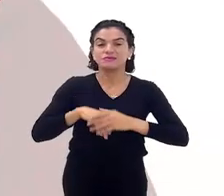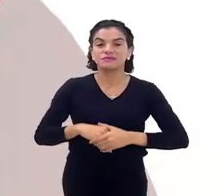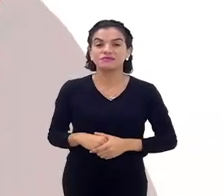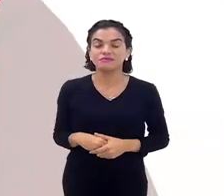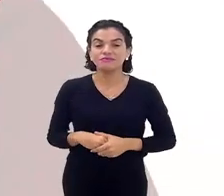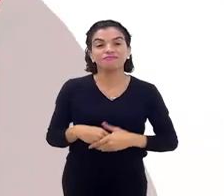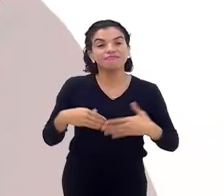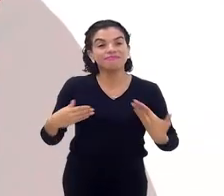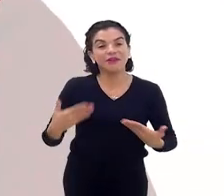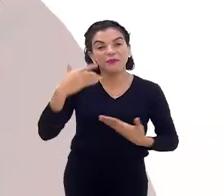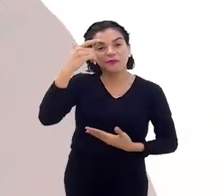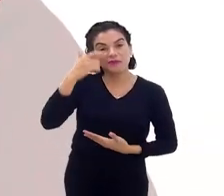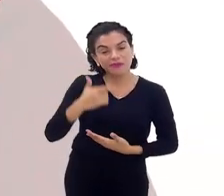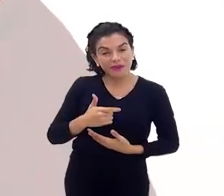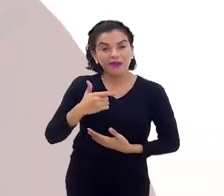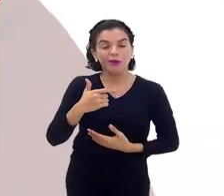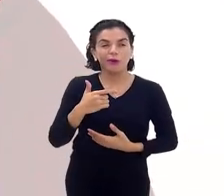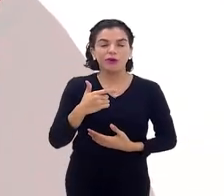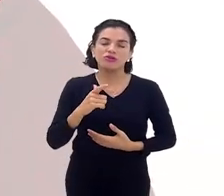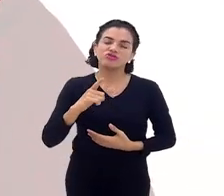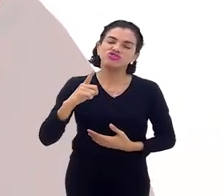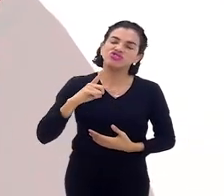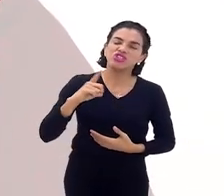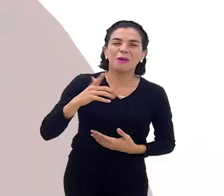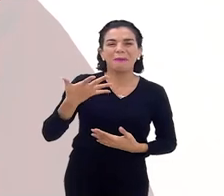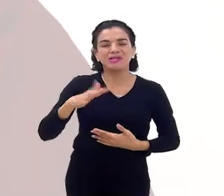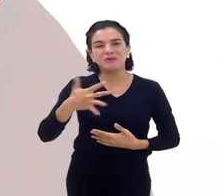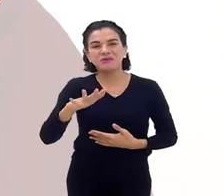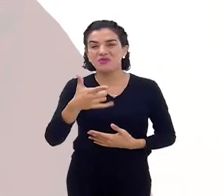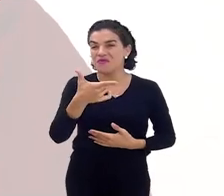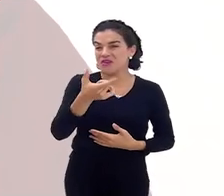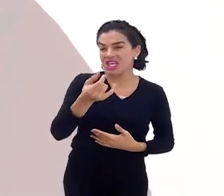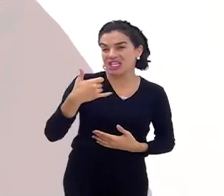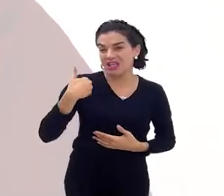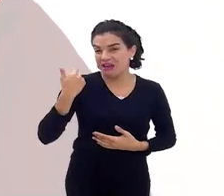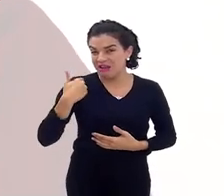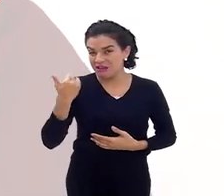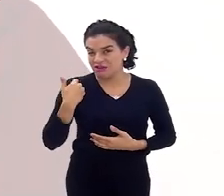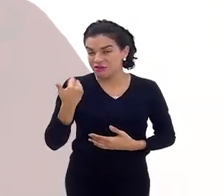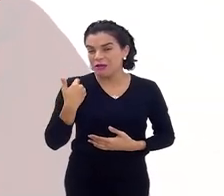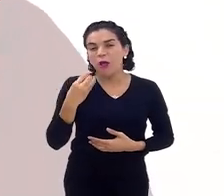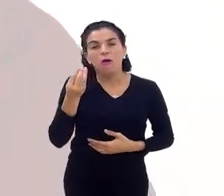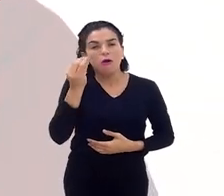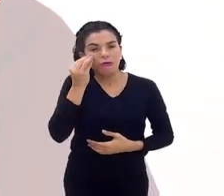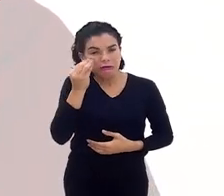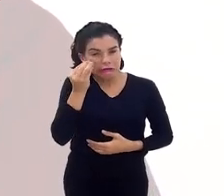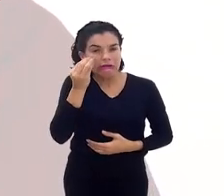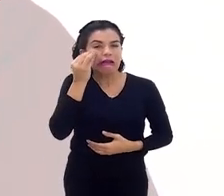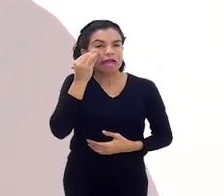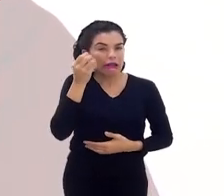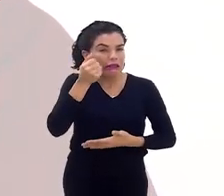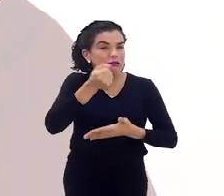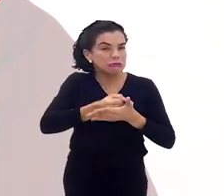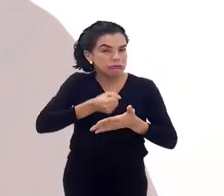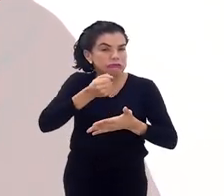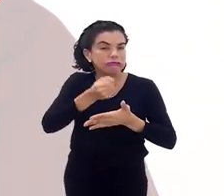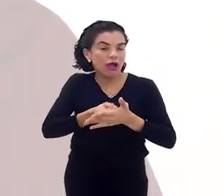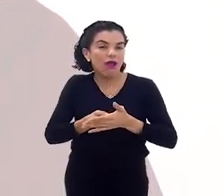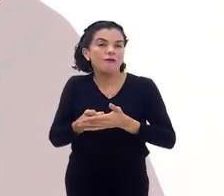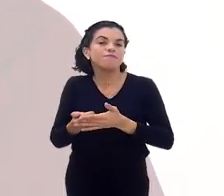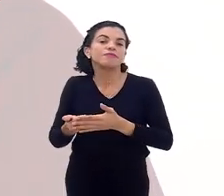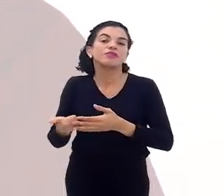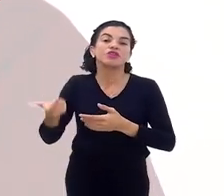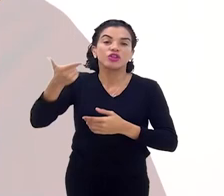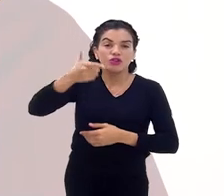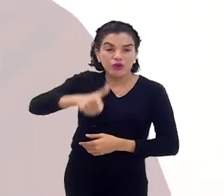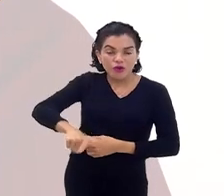Então, eu... Quando eu tinha... Eu acho que uns 20, mais ou menos, eu retornei para a igreja lá em